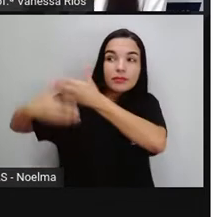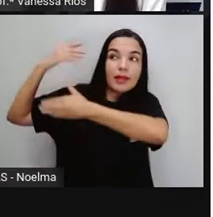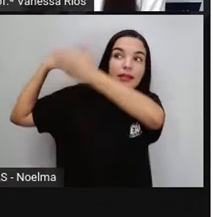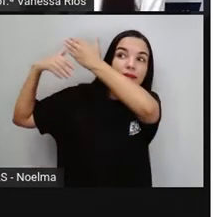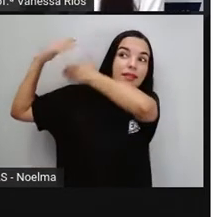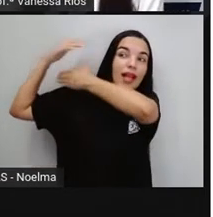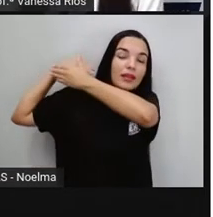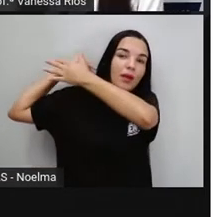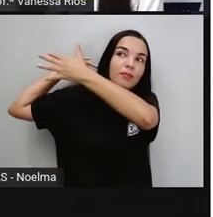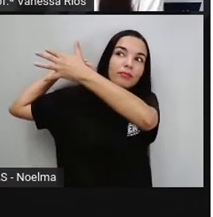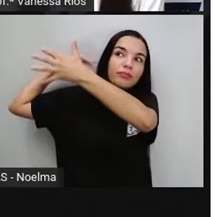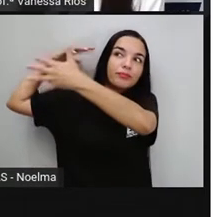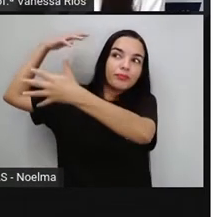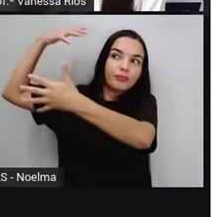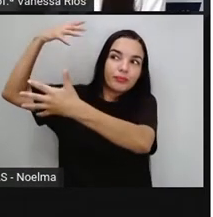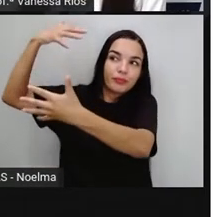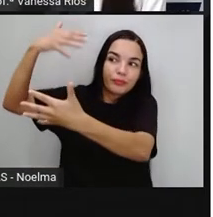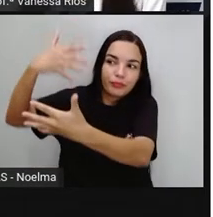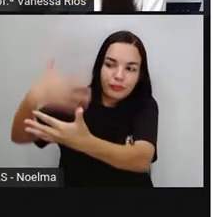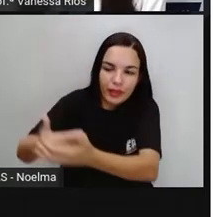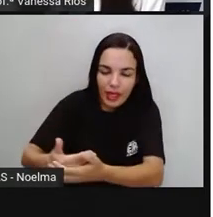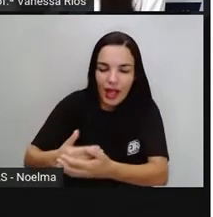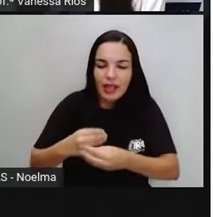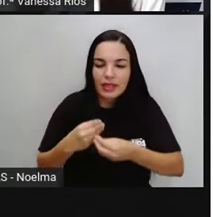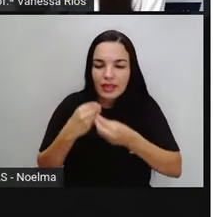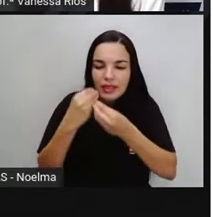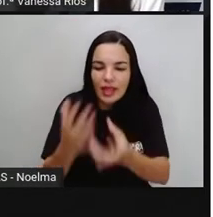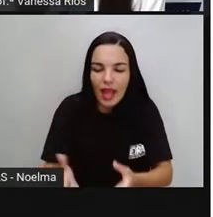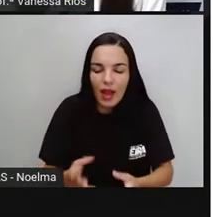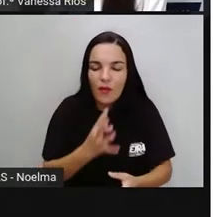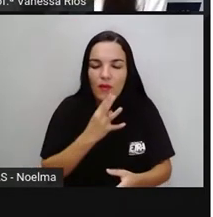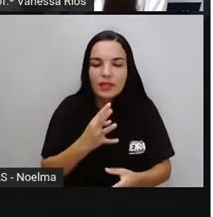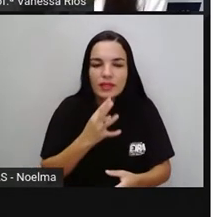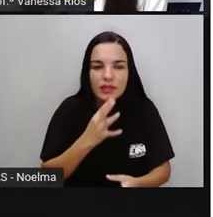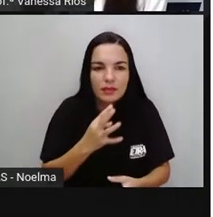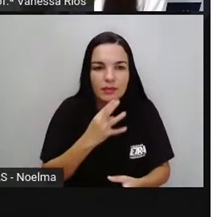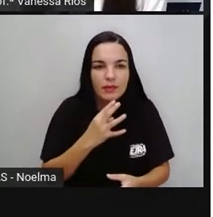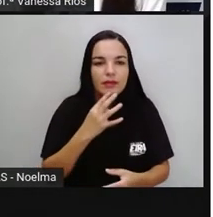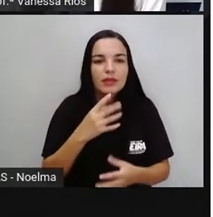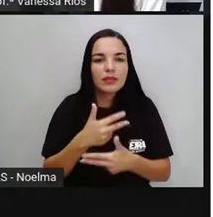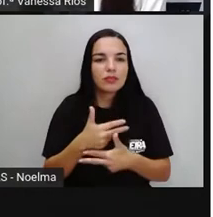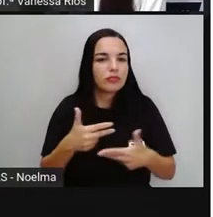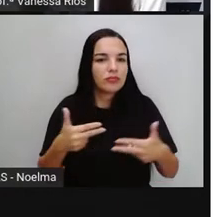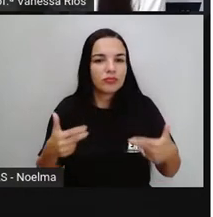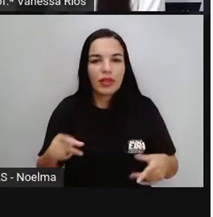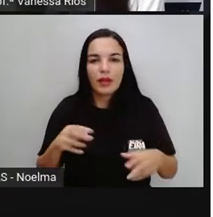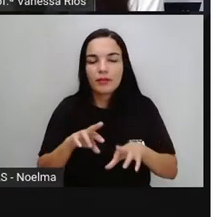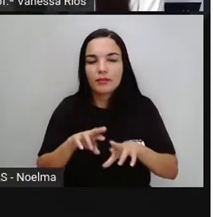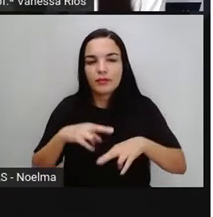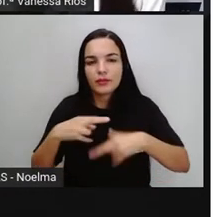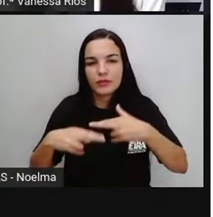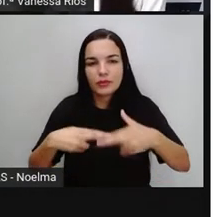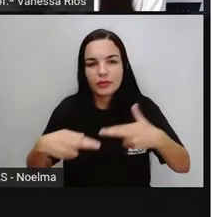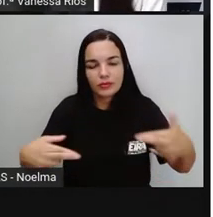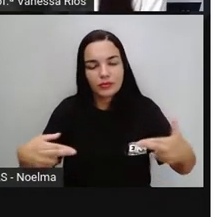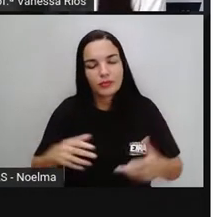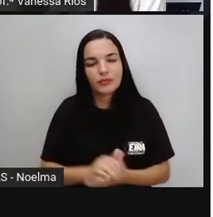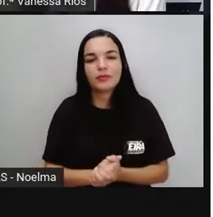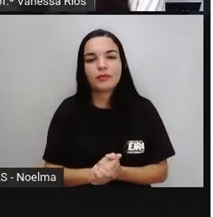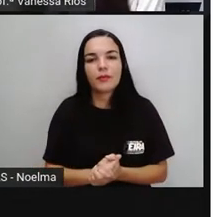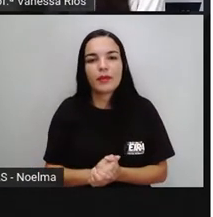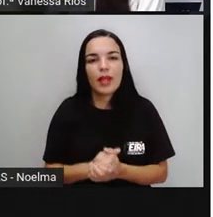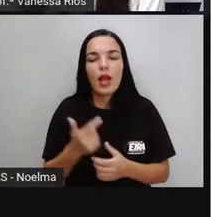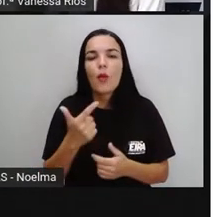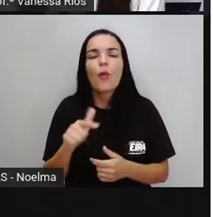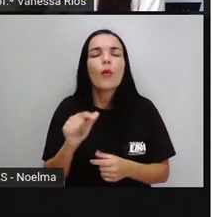passam seus conhecimentos a seus descendentes. Então, os patrimônios imateriais são aqueles que não são